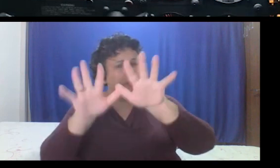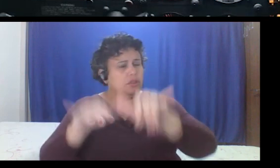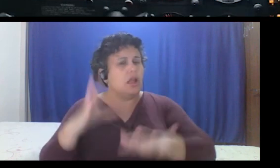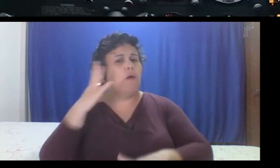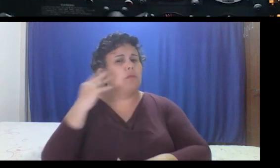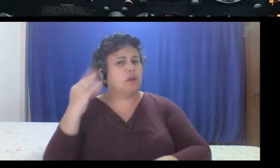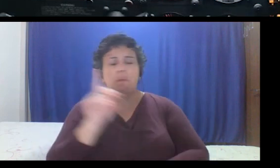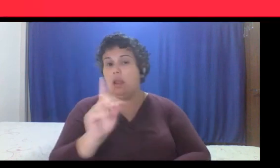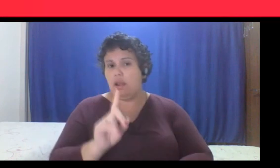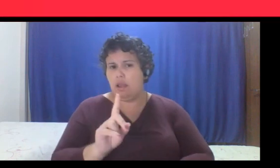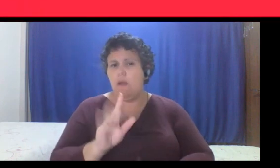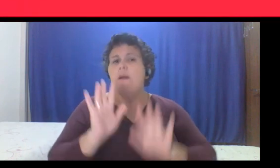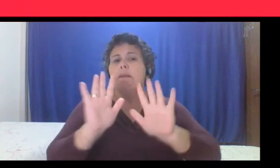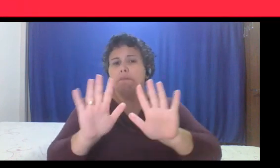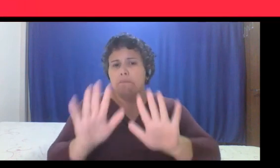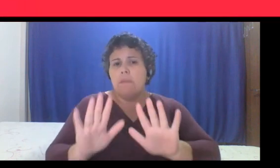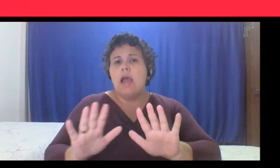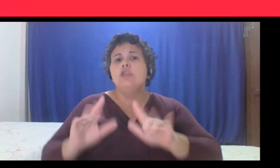consciente, tá, pessoal?